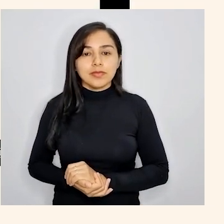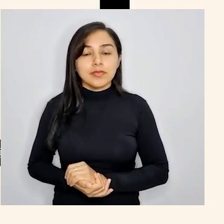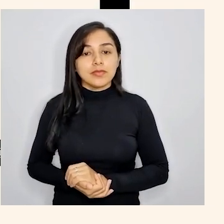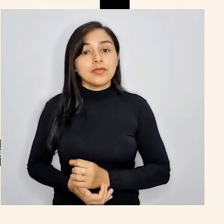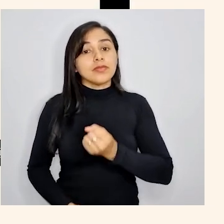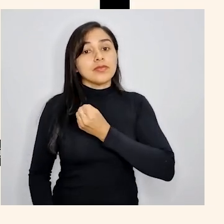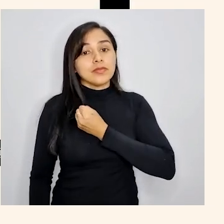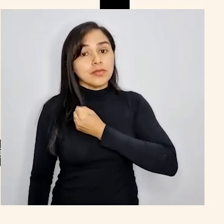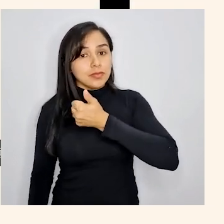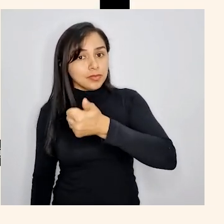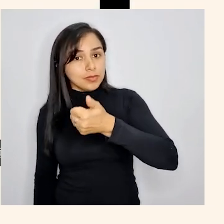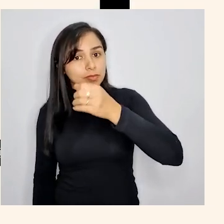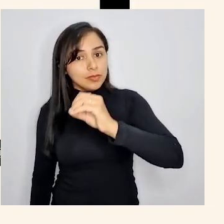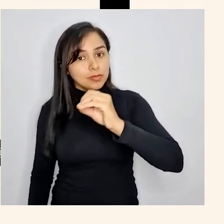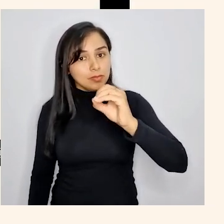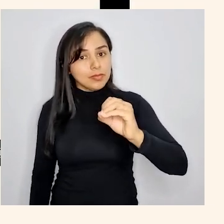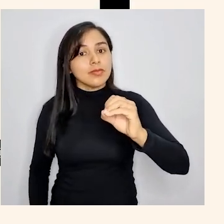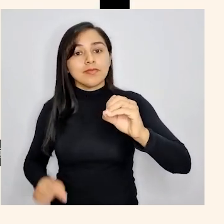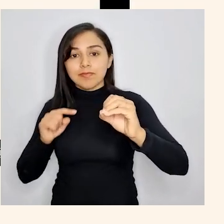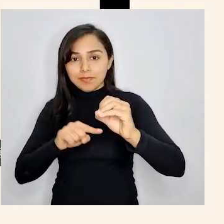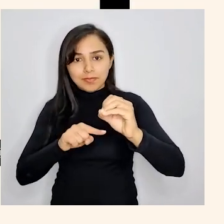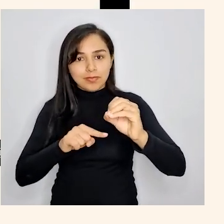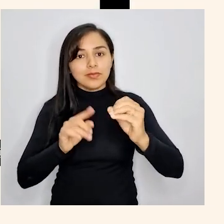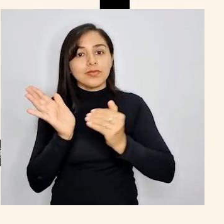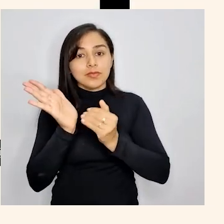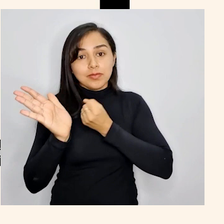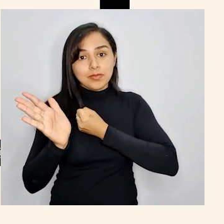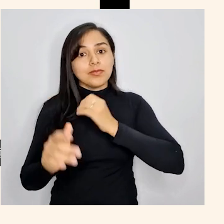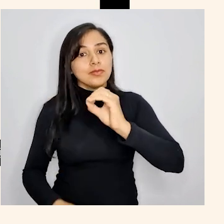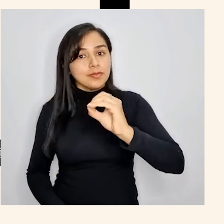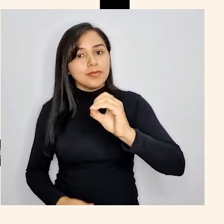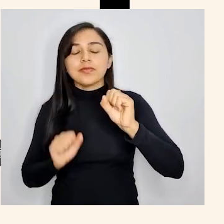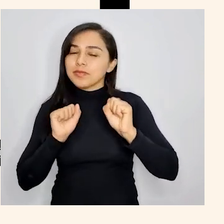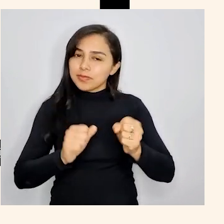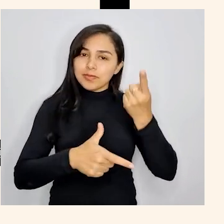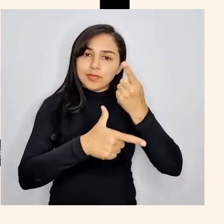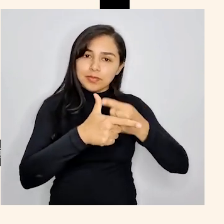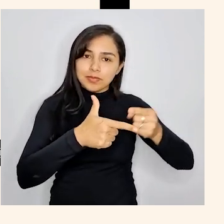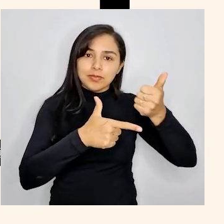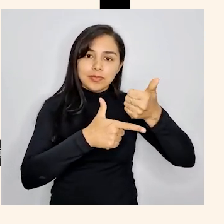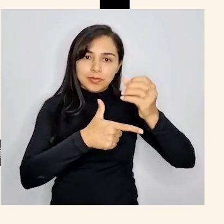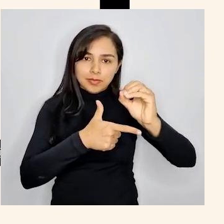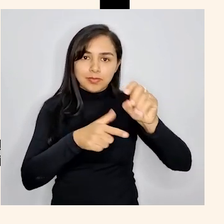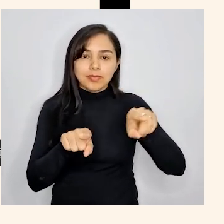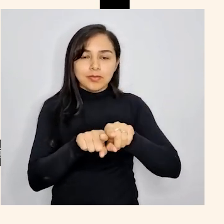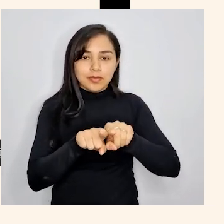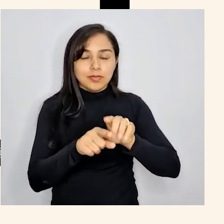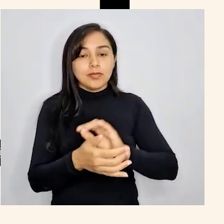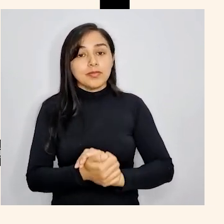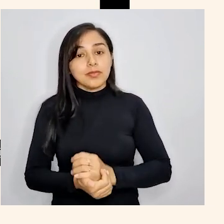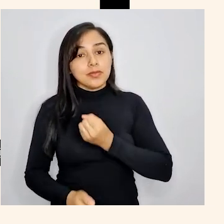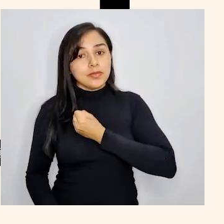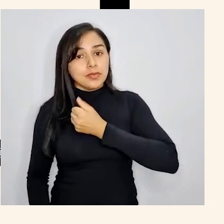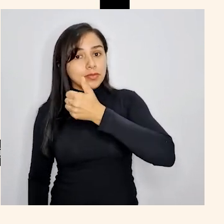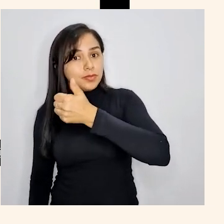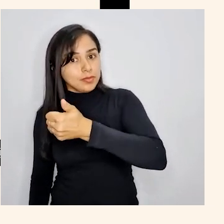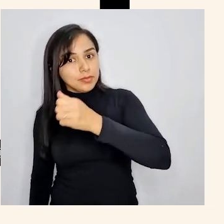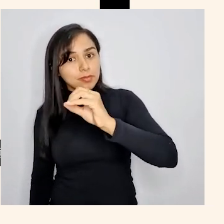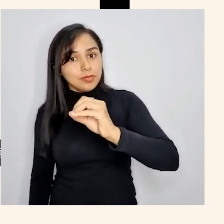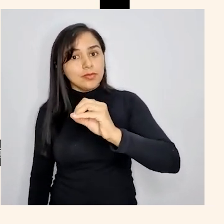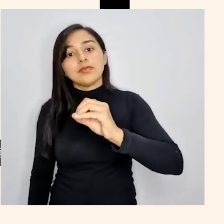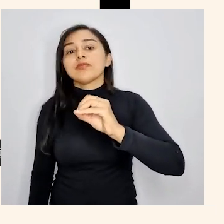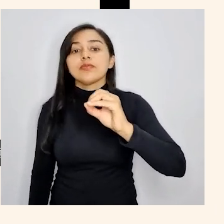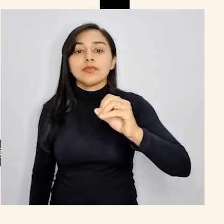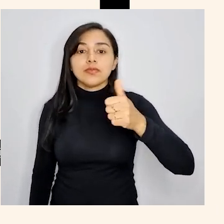Número 100 finaliza com o algarismo 0. Podemos dividir por 10 também. Número 1001 finaliza com o número